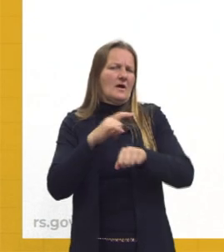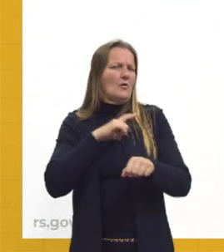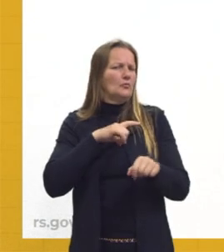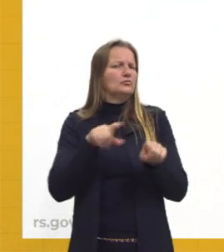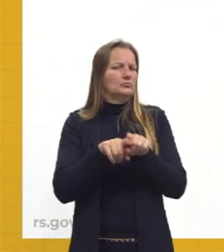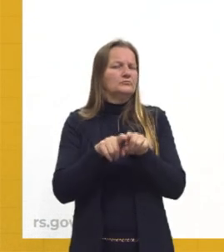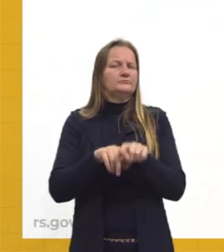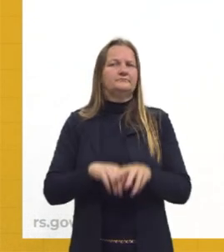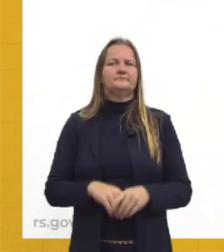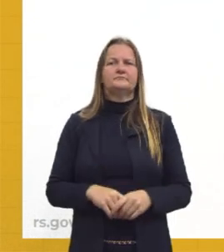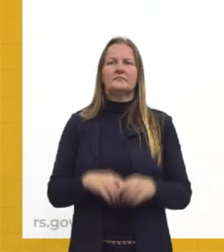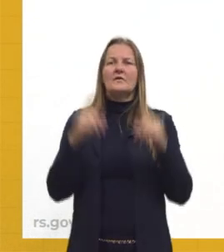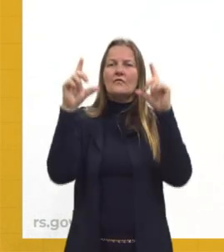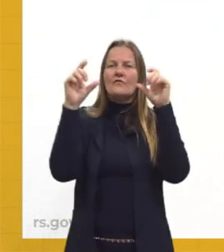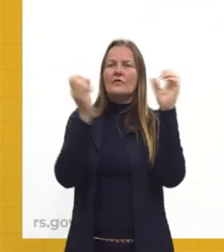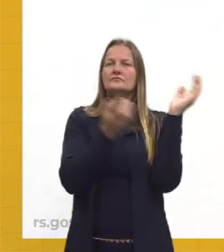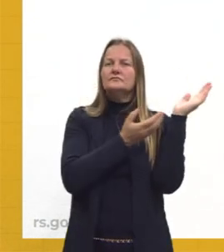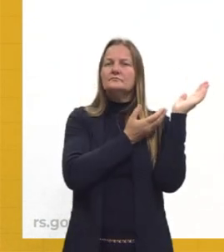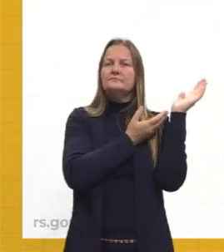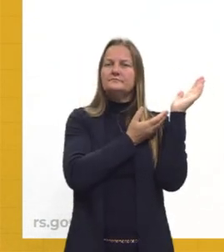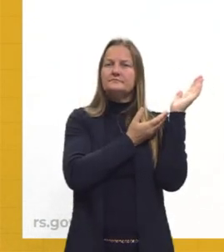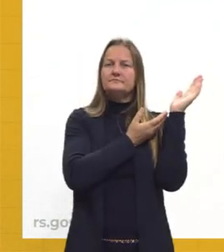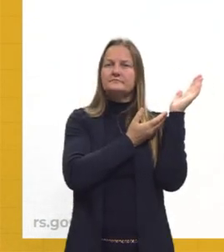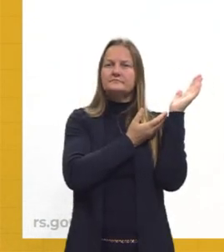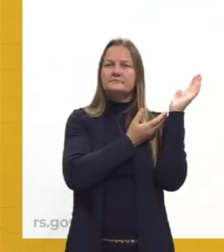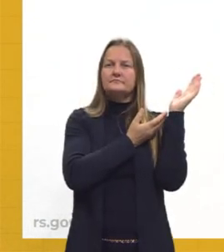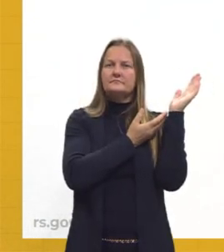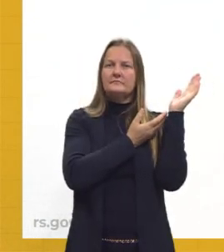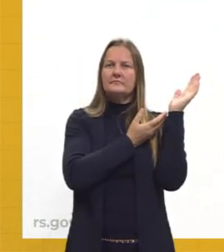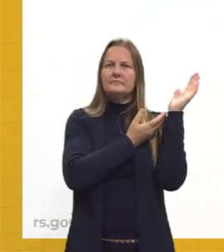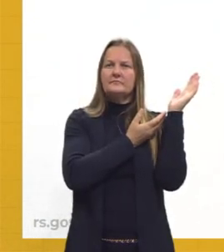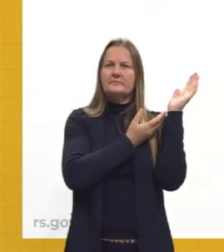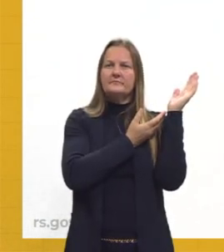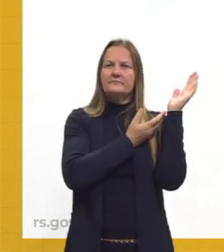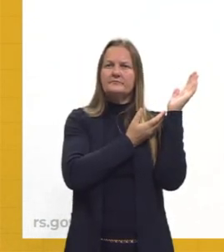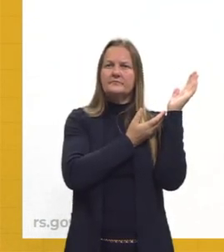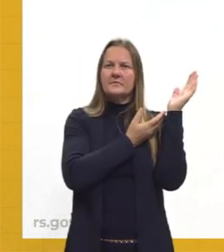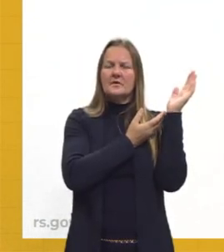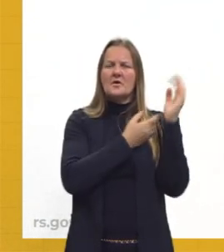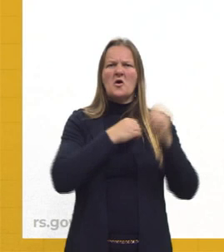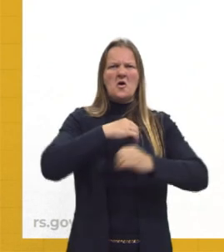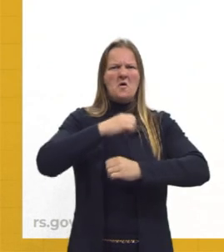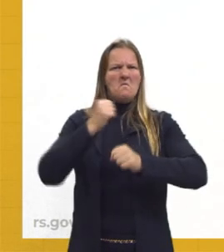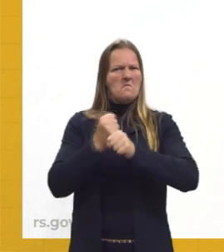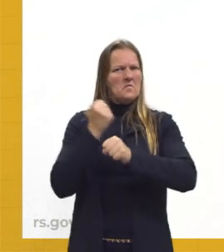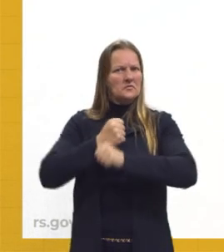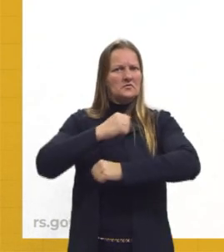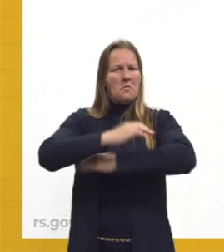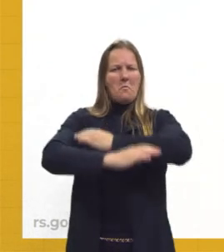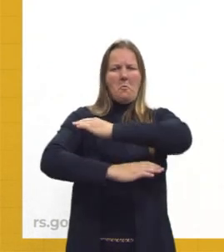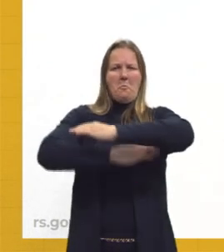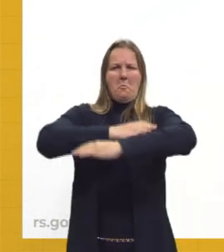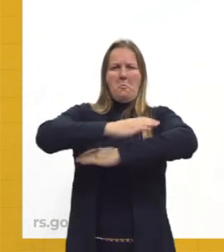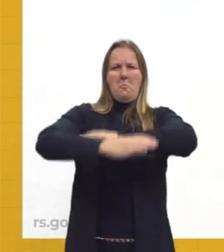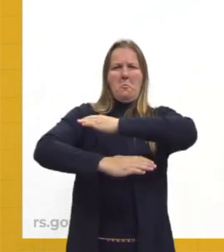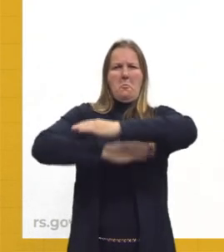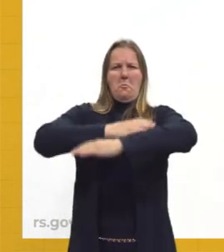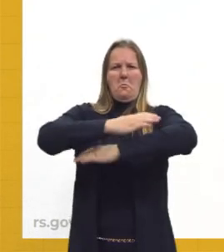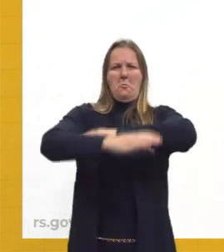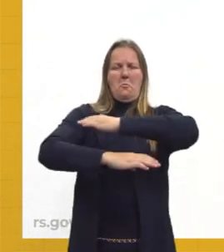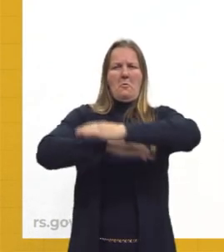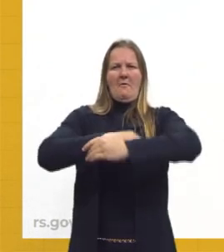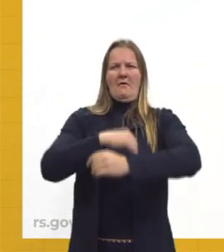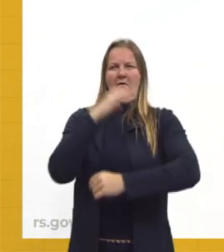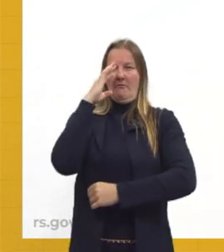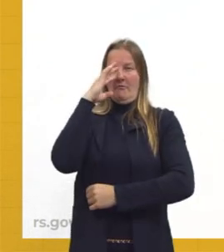Olha as fotinhos que eu trouxe para vocês, ó. Aquela, o agronegócio com as, maquinário, né, muito bonito ali,